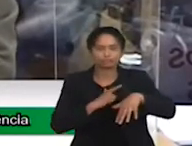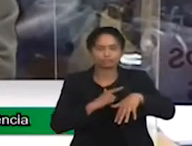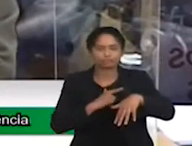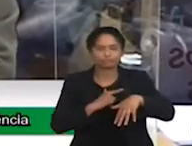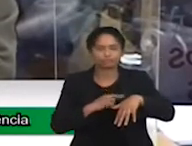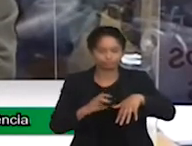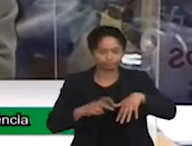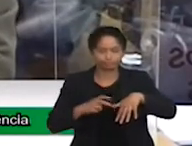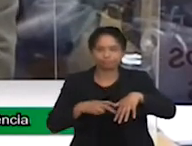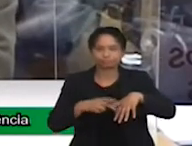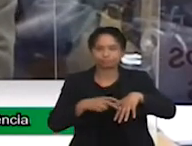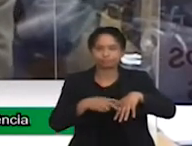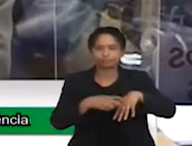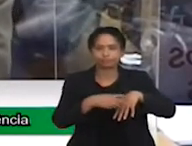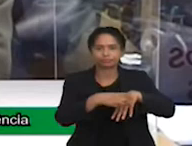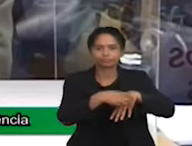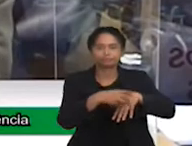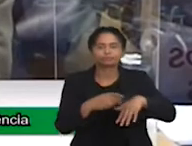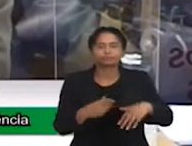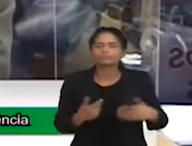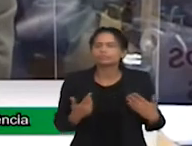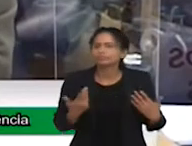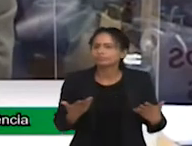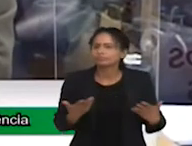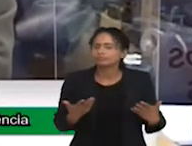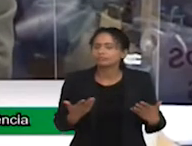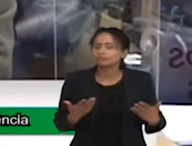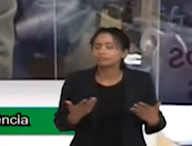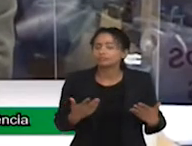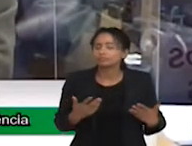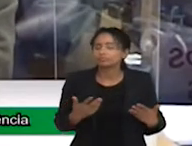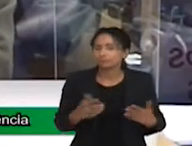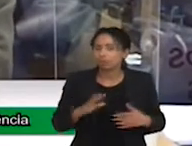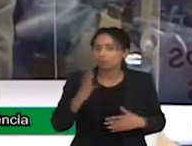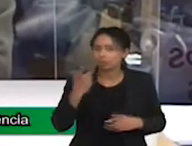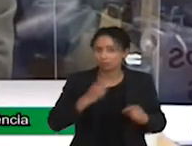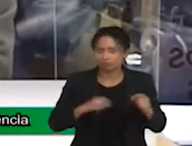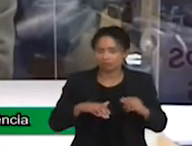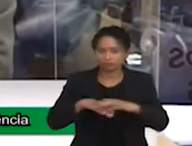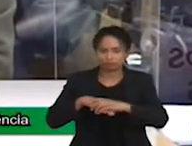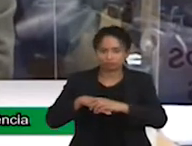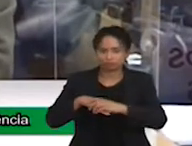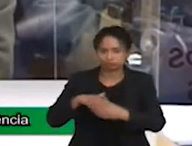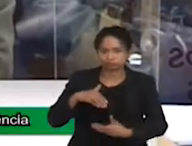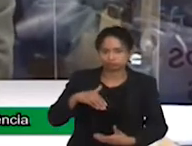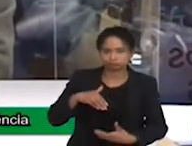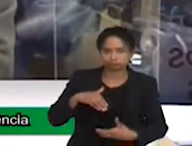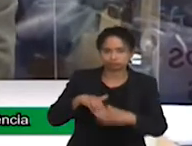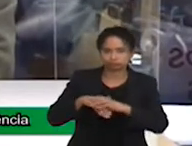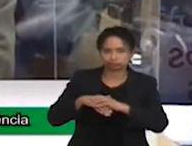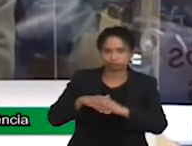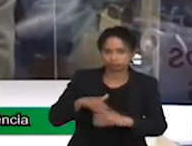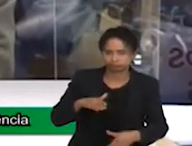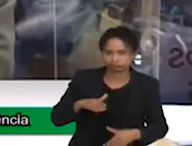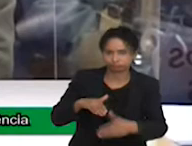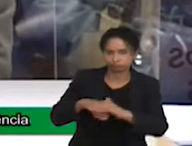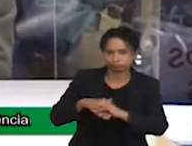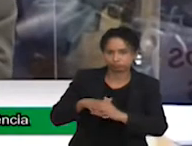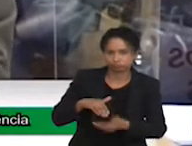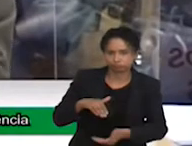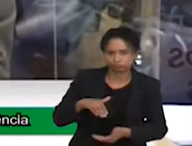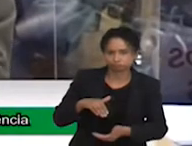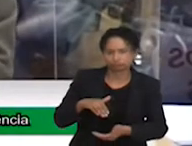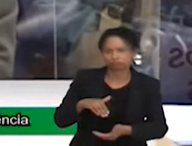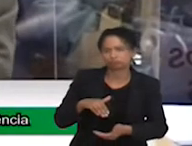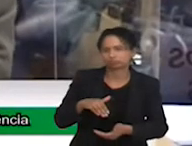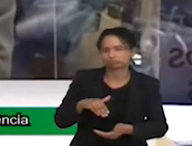dificuldade, o tênis escapava, escapava e descia. e na época